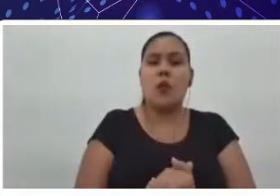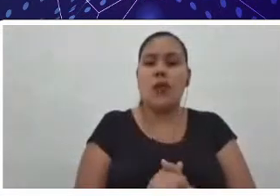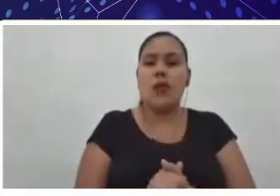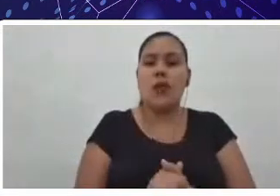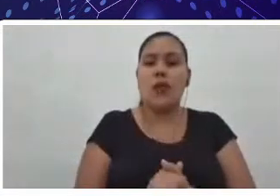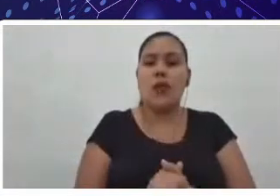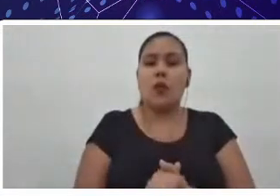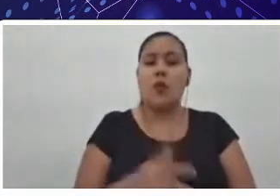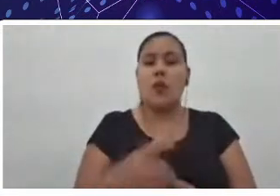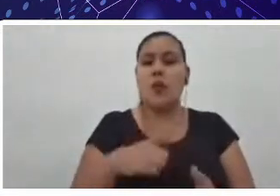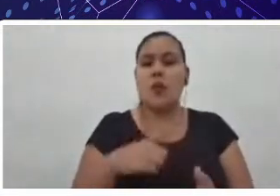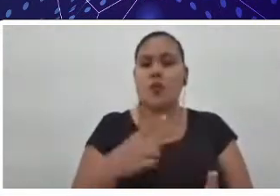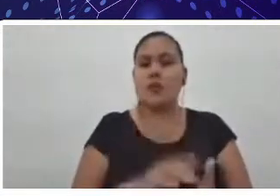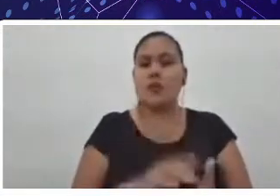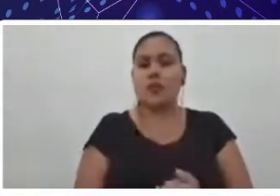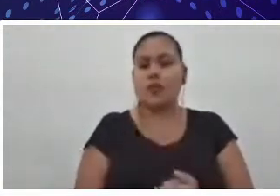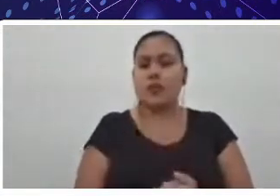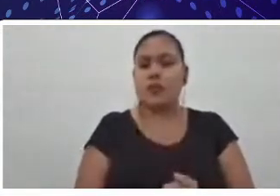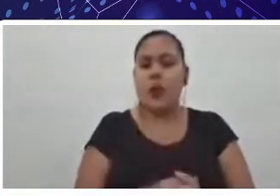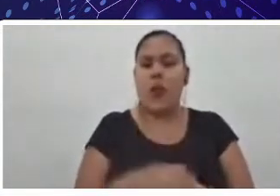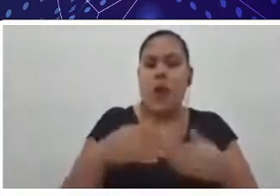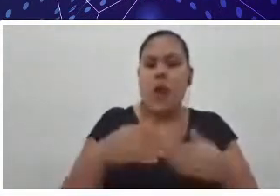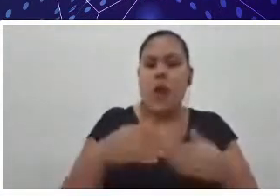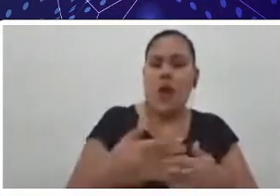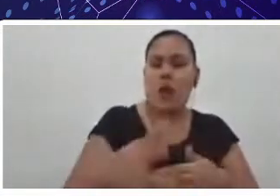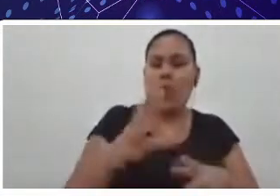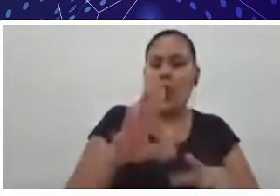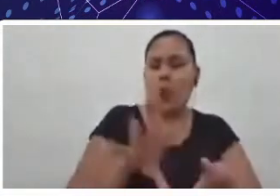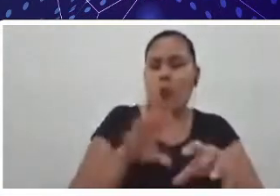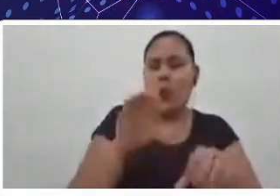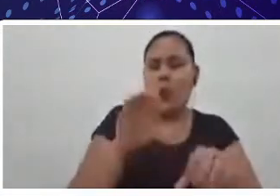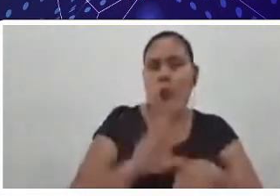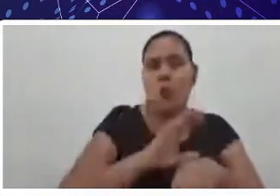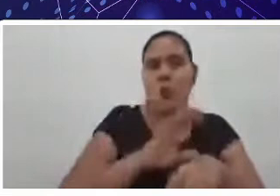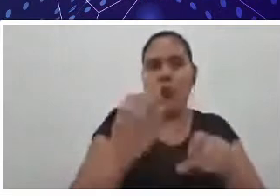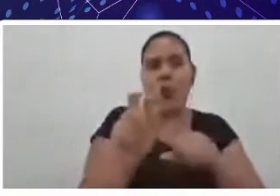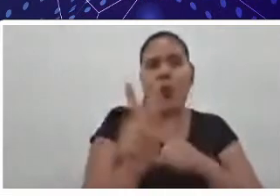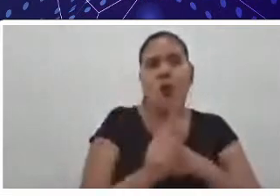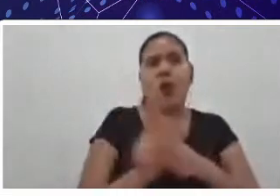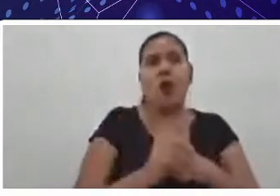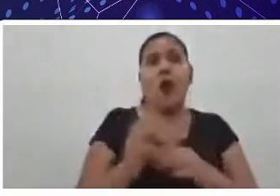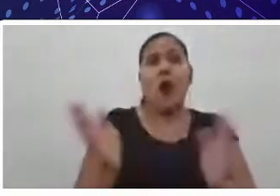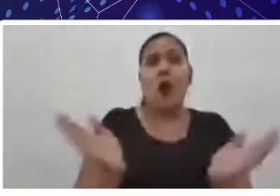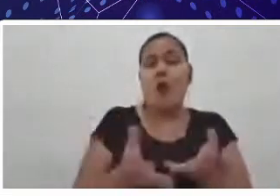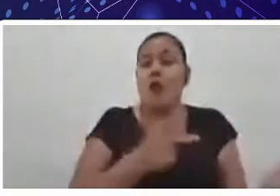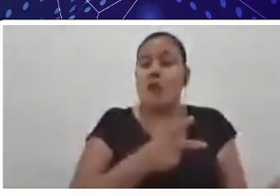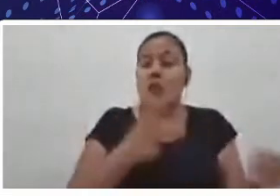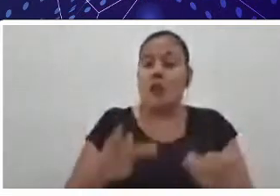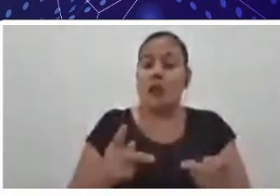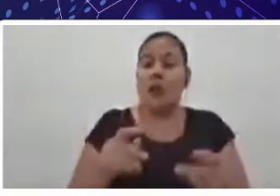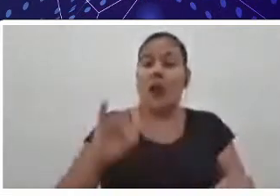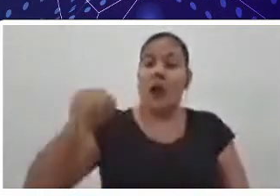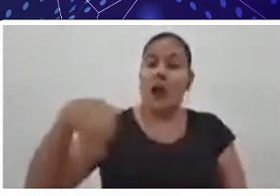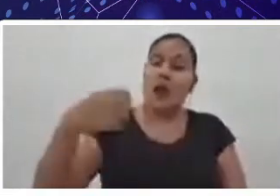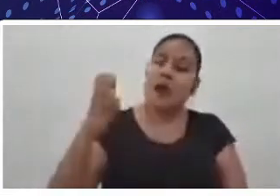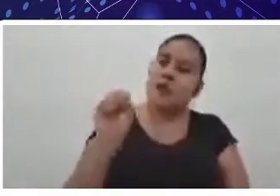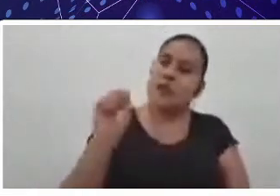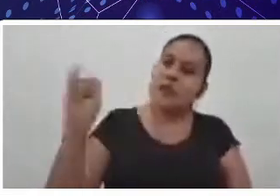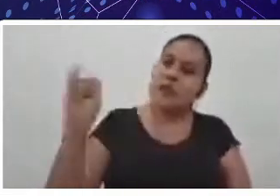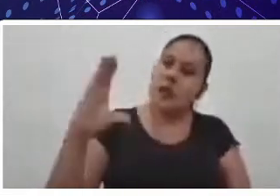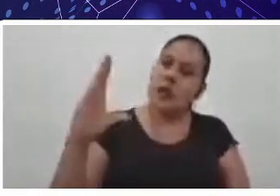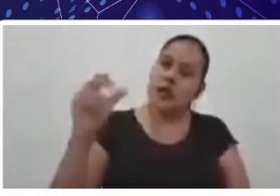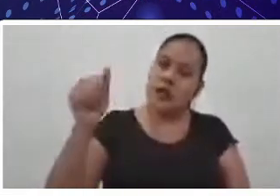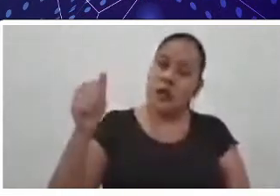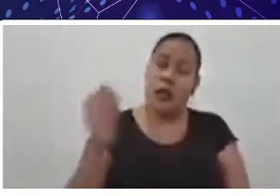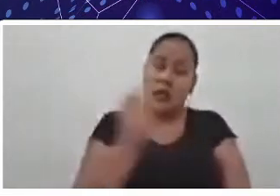convidar também a Jéssica, que é a nossa aluna, para falar um pouquinho, e eu também fico à disposição para as perguntas que